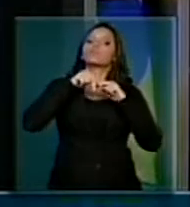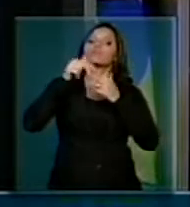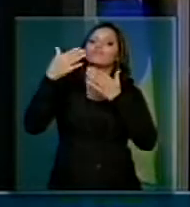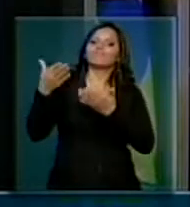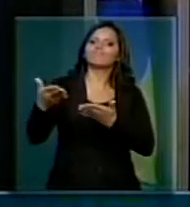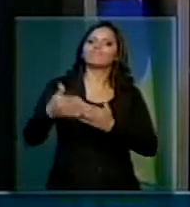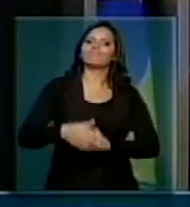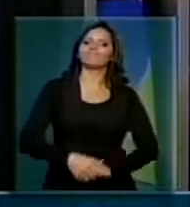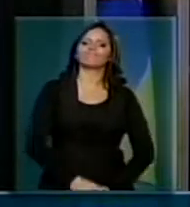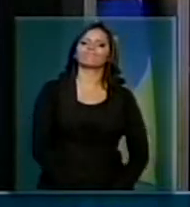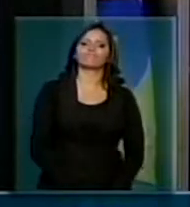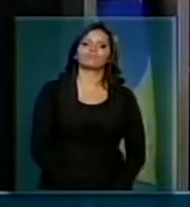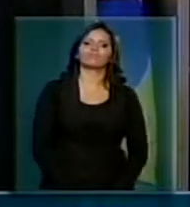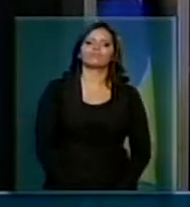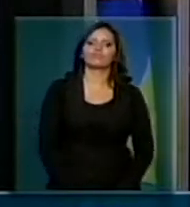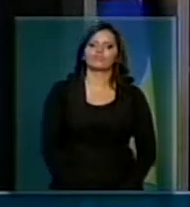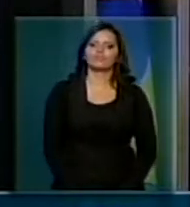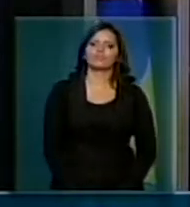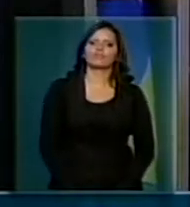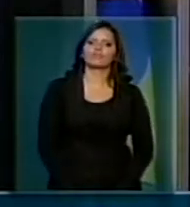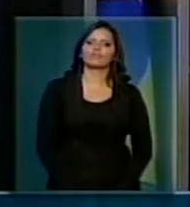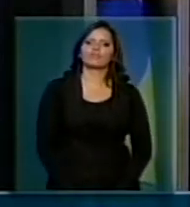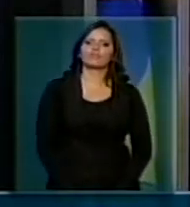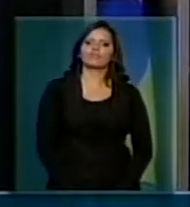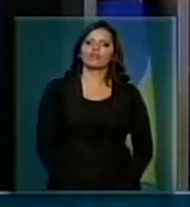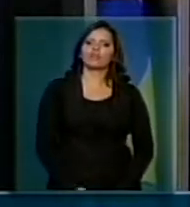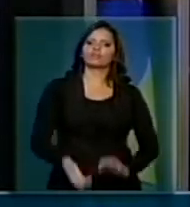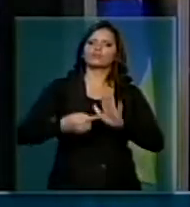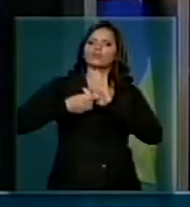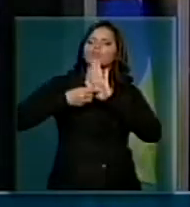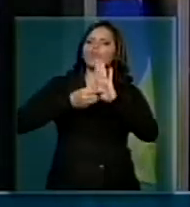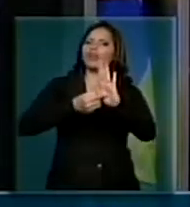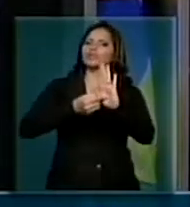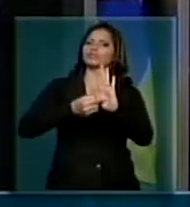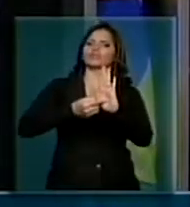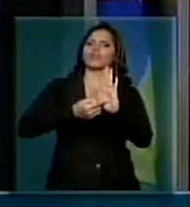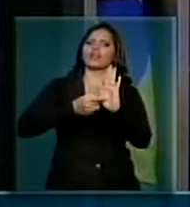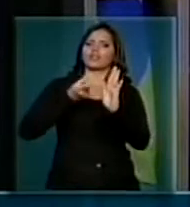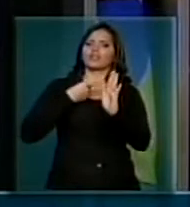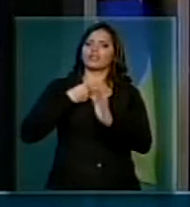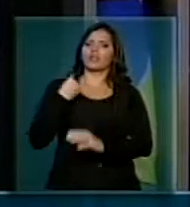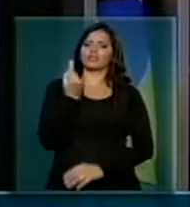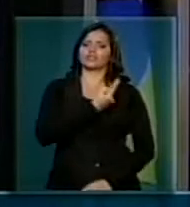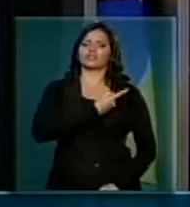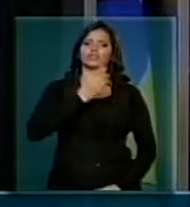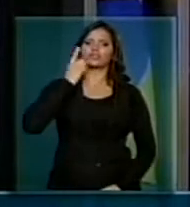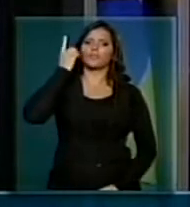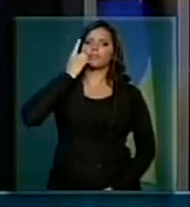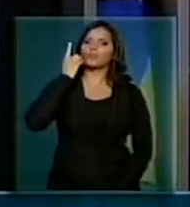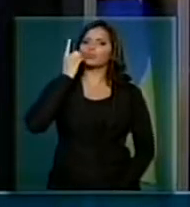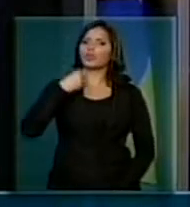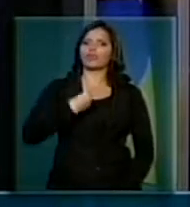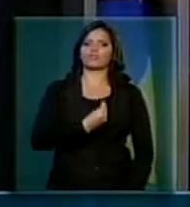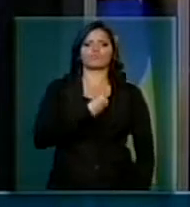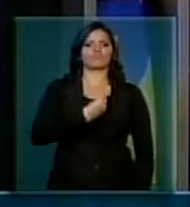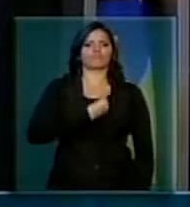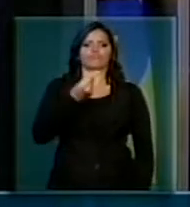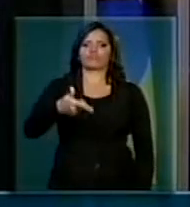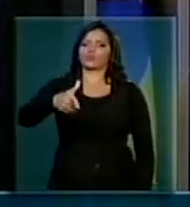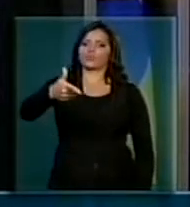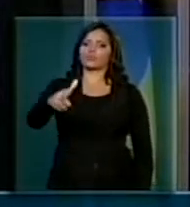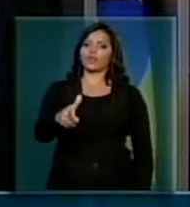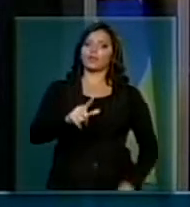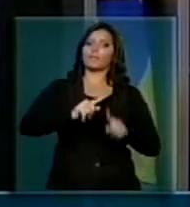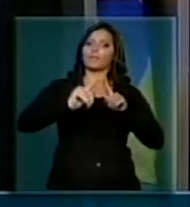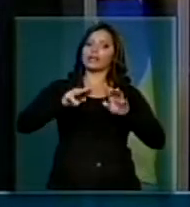depõe contra a gente que é parlamentar. Mas Mauro